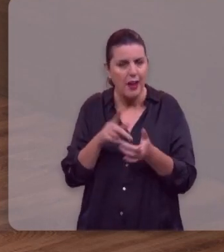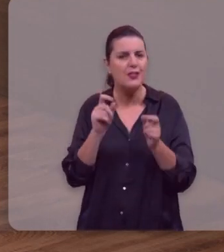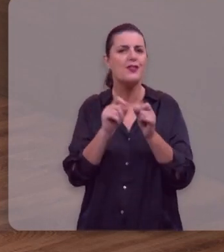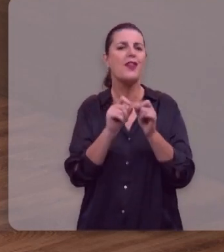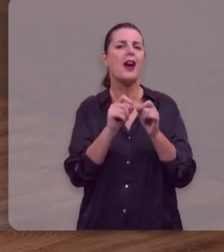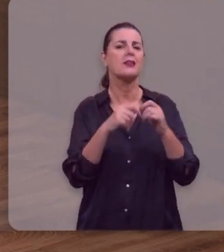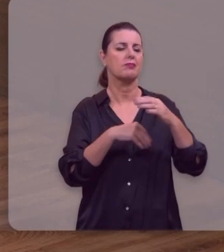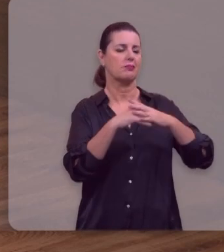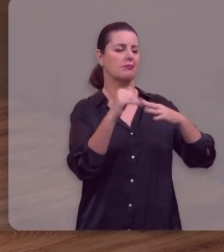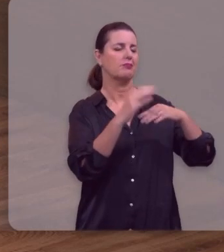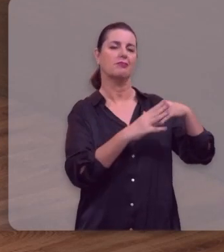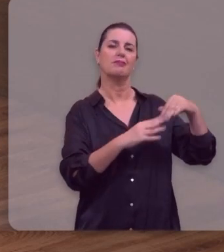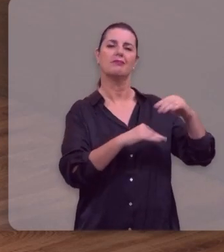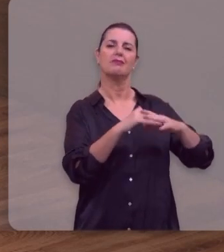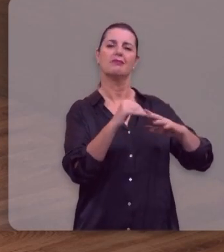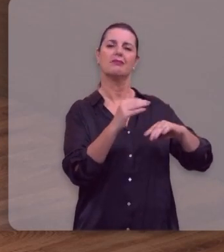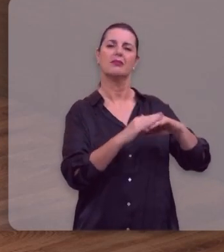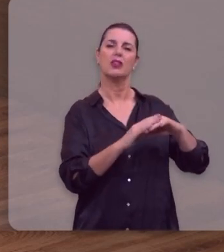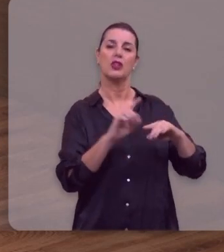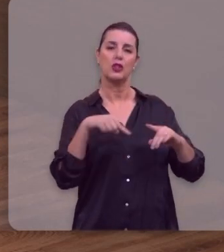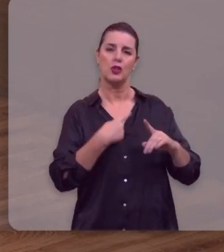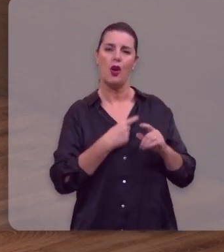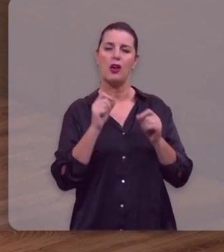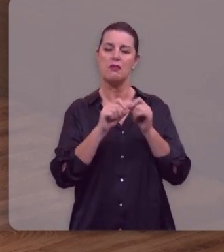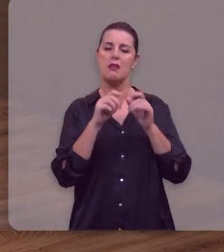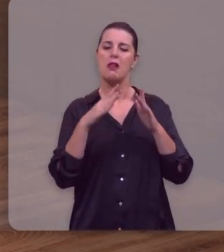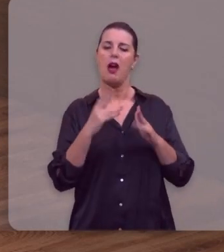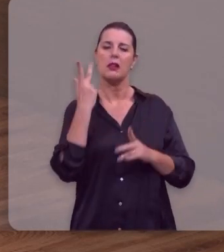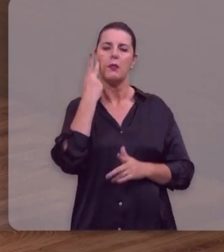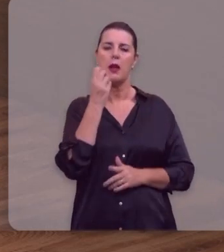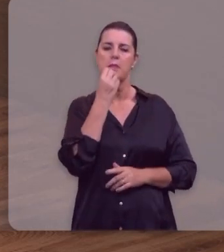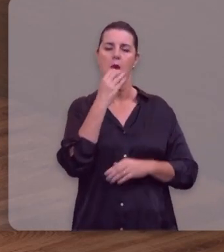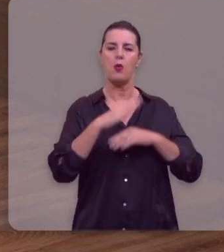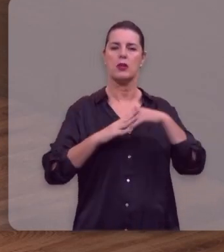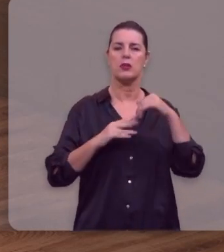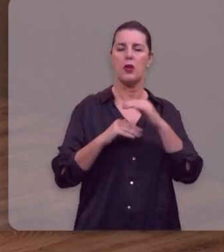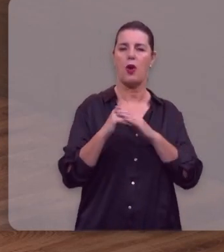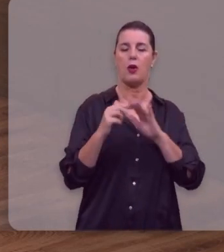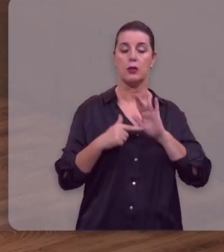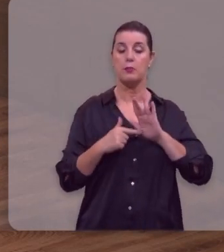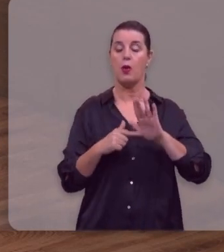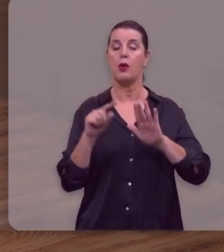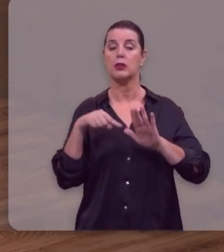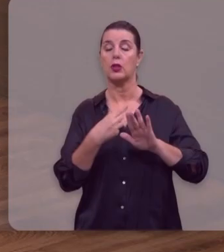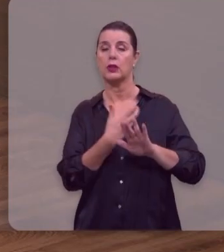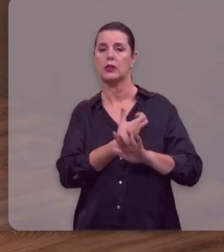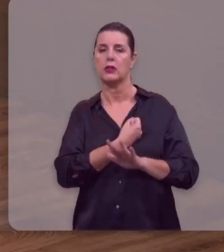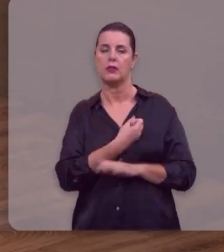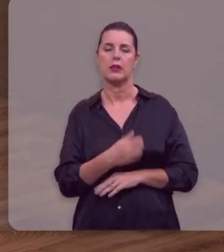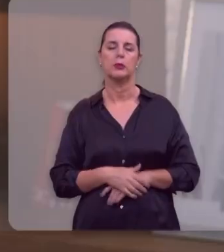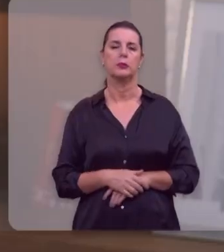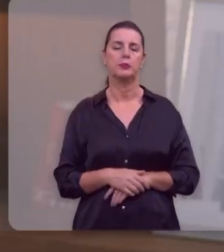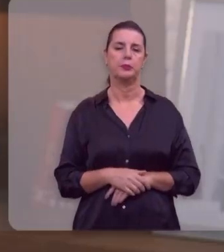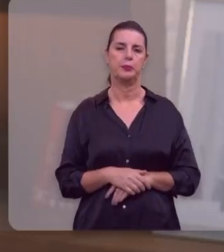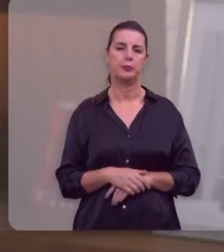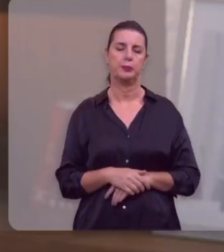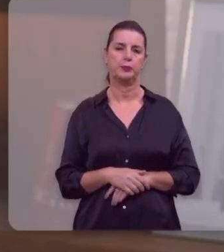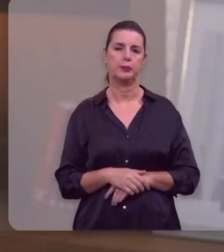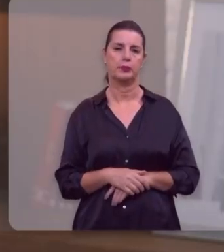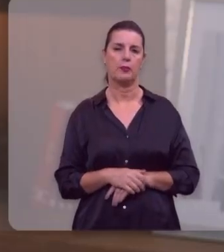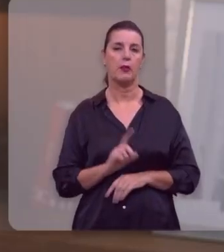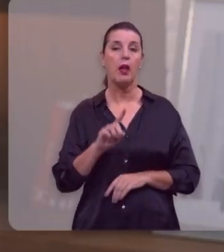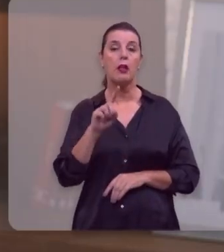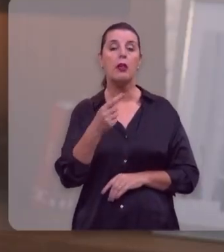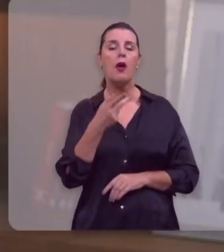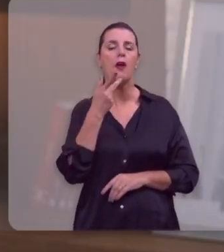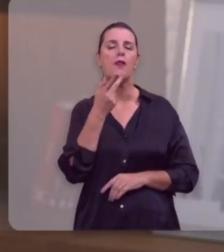criados em Cristo Jesus para as boas obras. A evidência da nossa salvação são as boas obras. Então eu